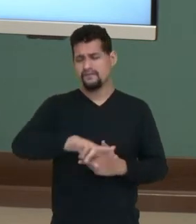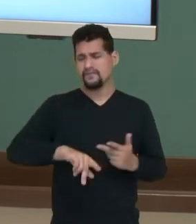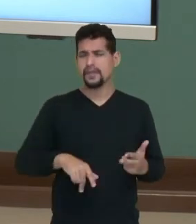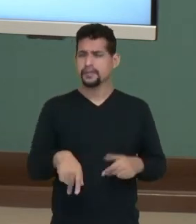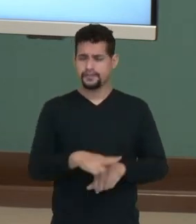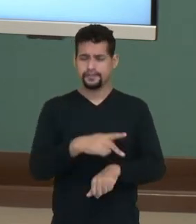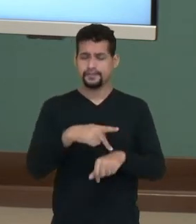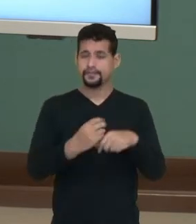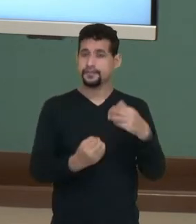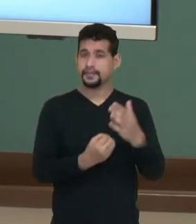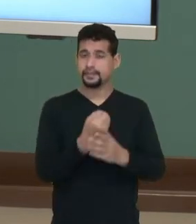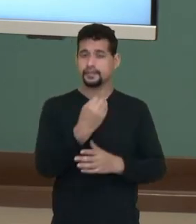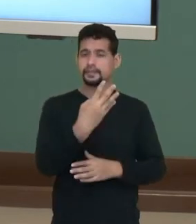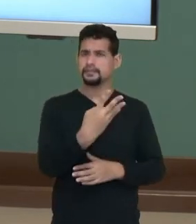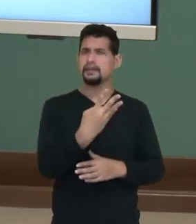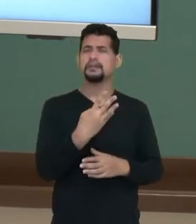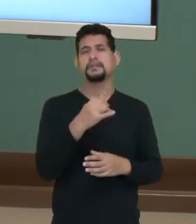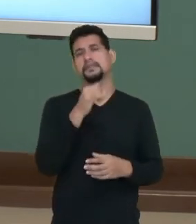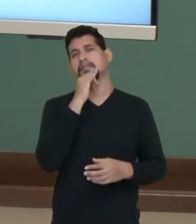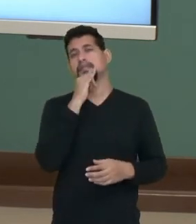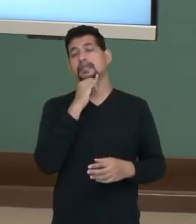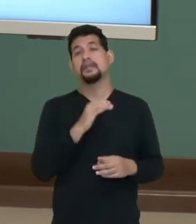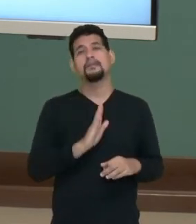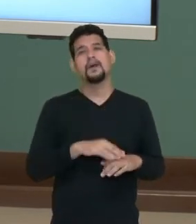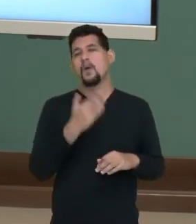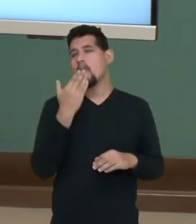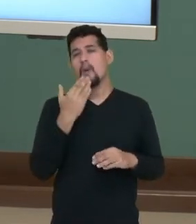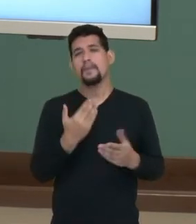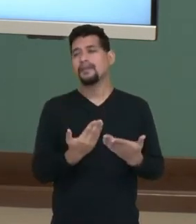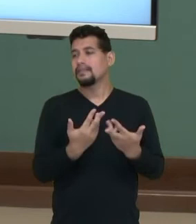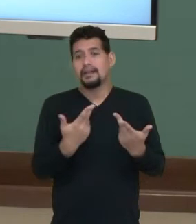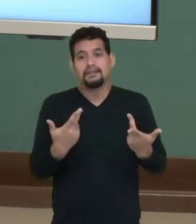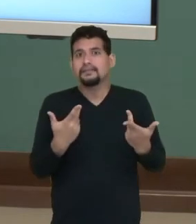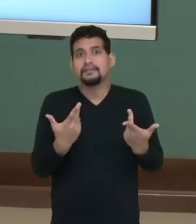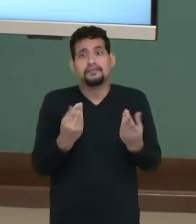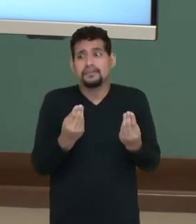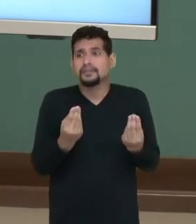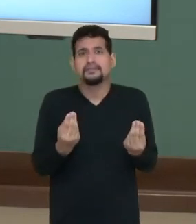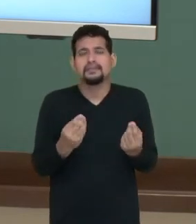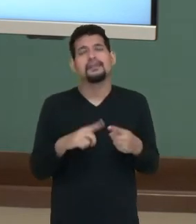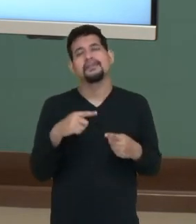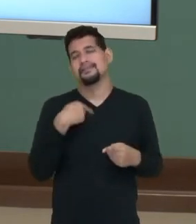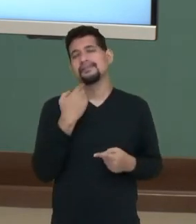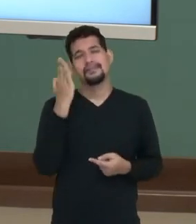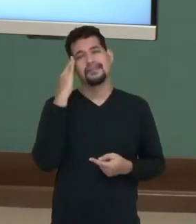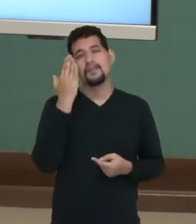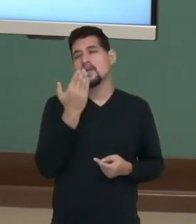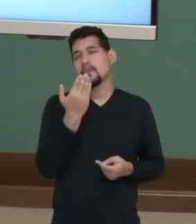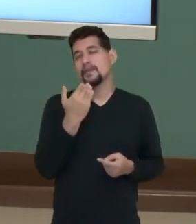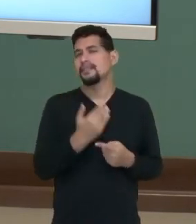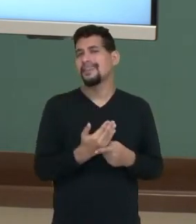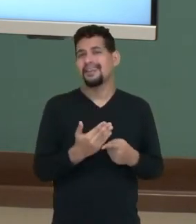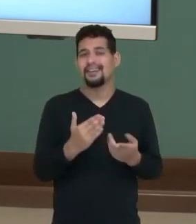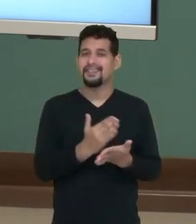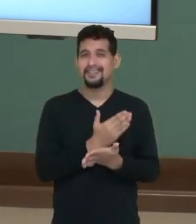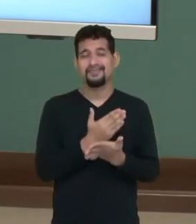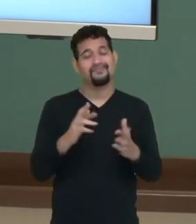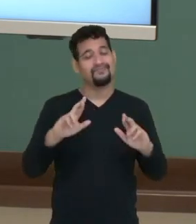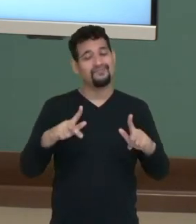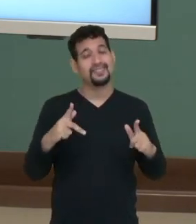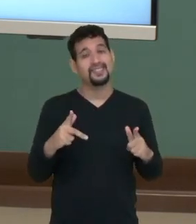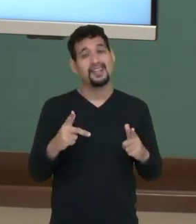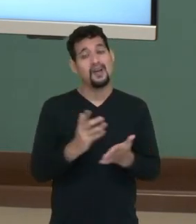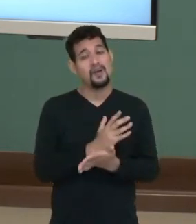né? Nós produzimos 4 vezes, por exemplo, mais comidas do que podemos comer. Claro, sabemos que essa comida é mal distribuída, né? No nosso